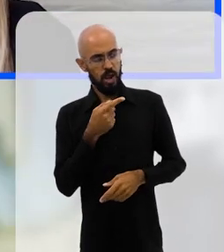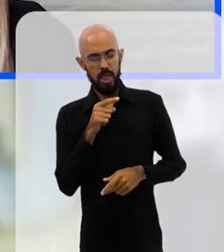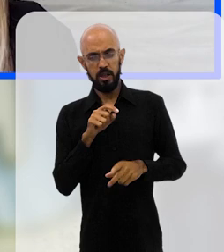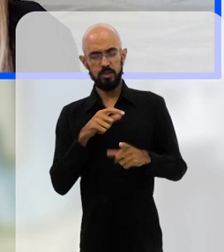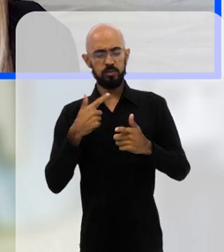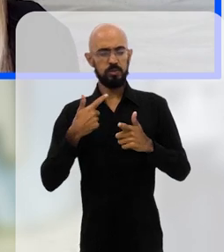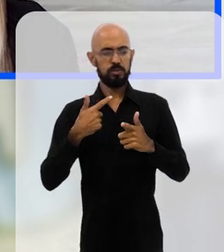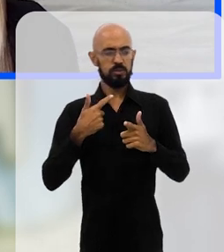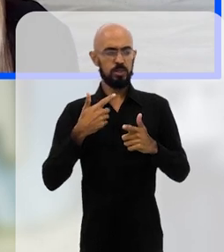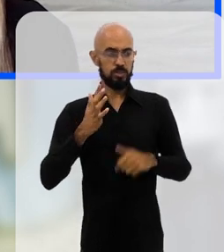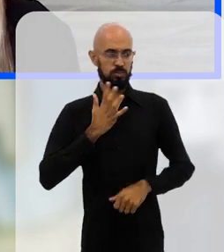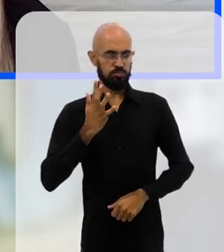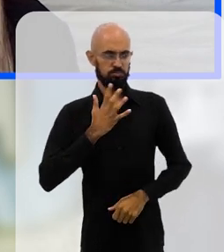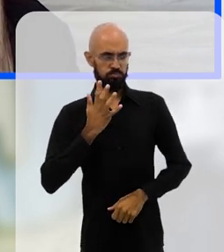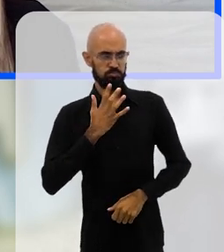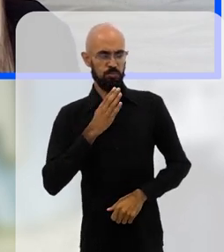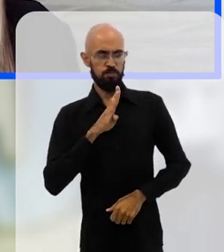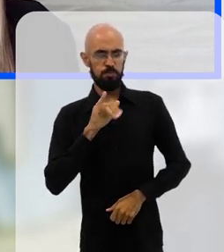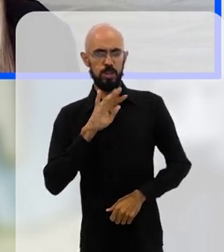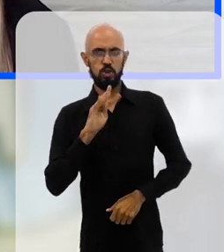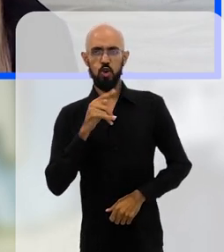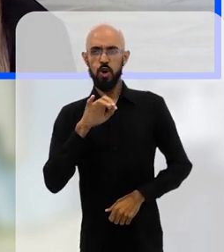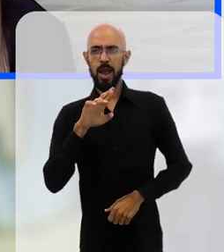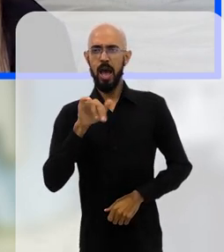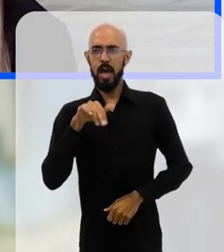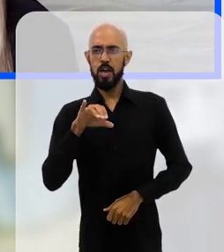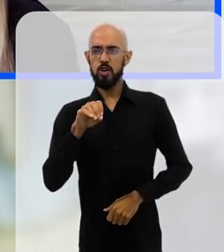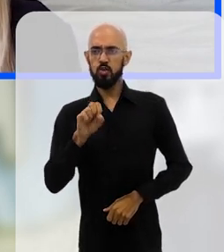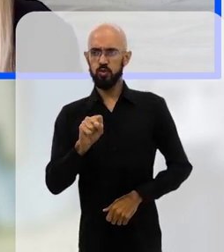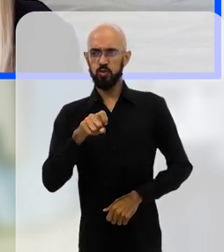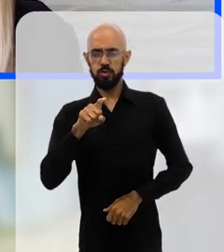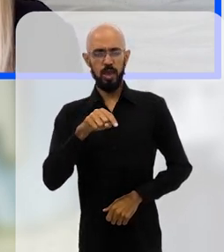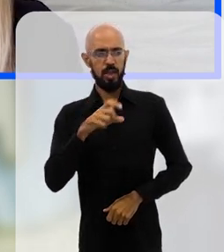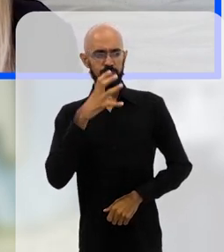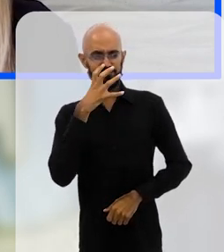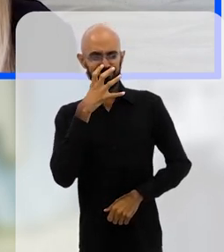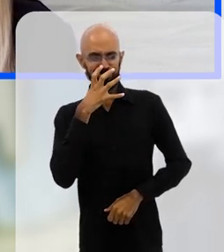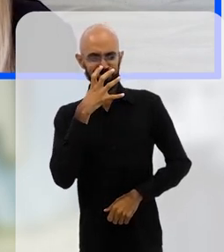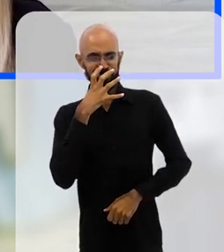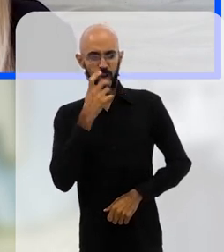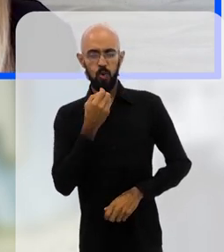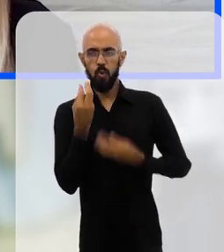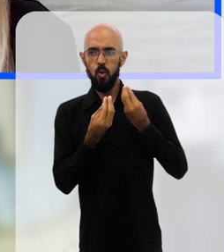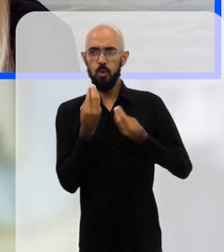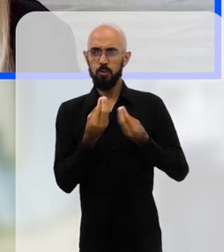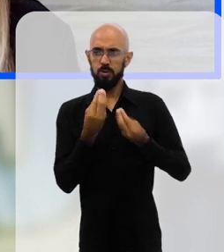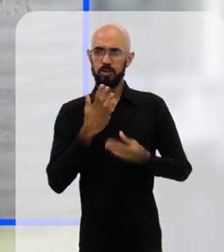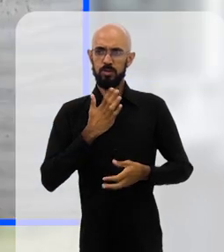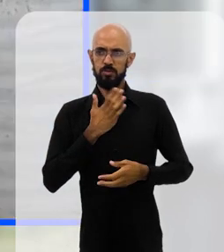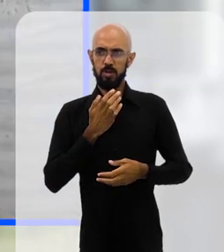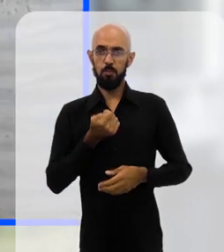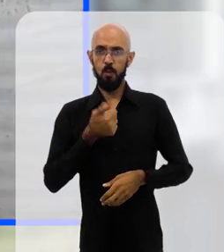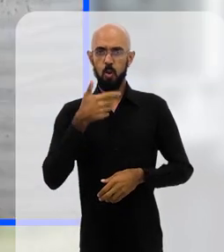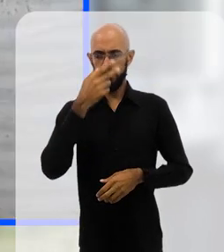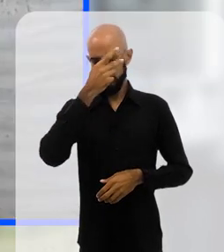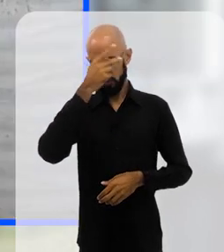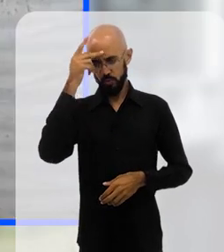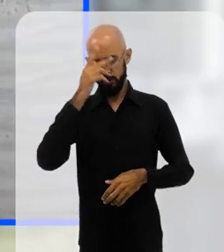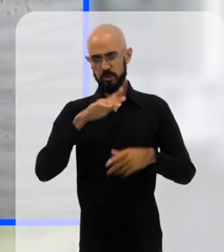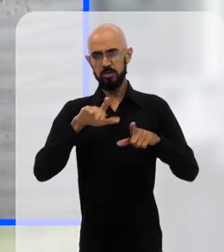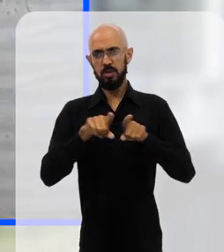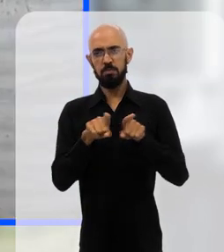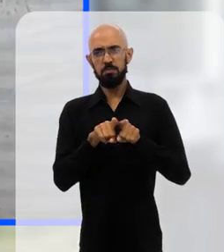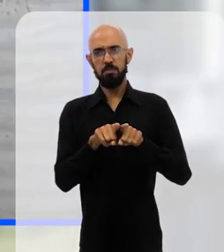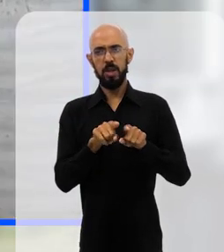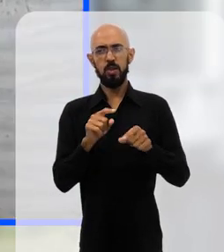sobre essa questão dos bilionários, que realmente é muito impressionante a concentração da riqueza na mão de poucas pessoas, e paralelo a